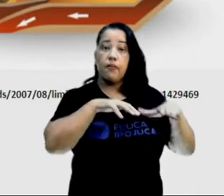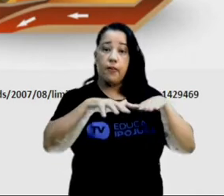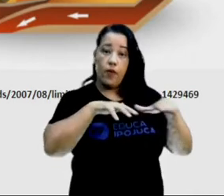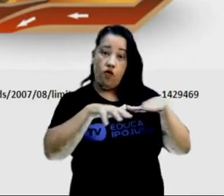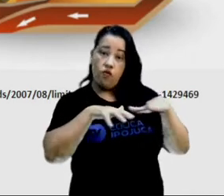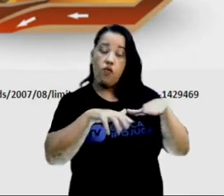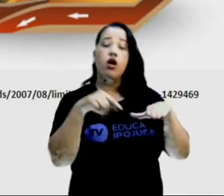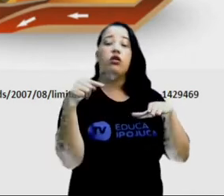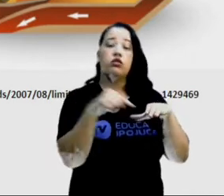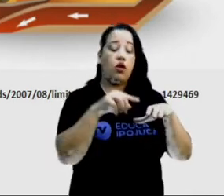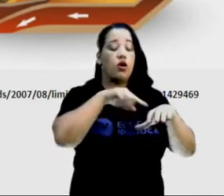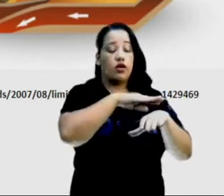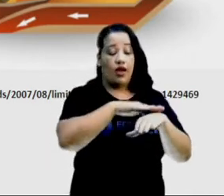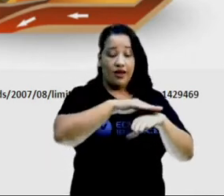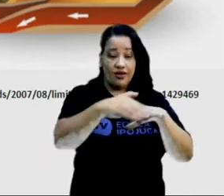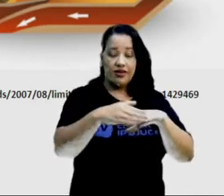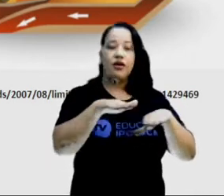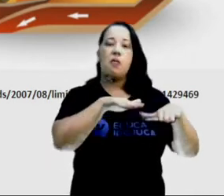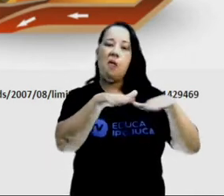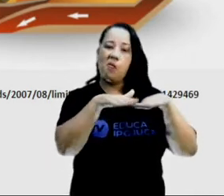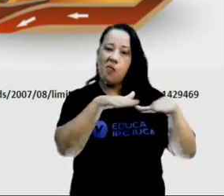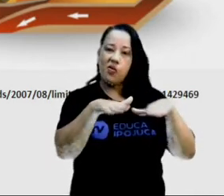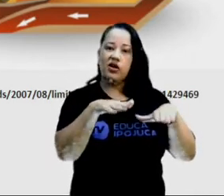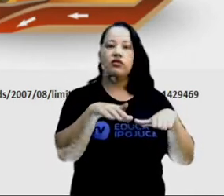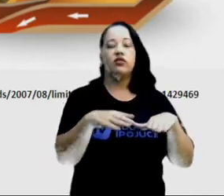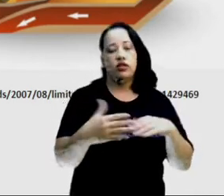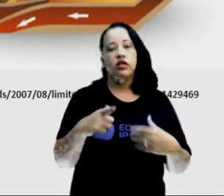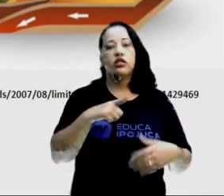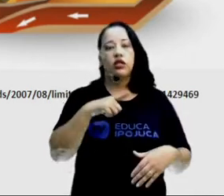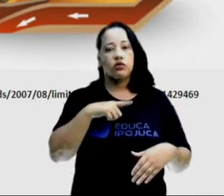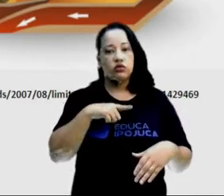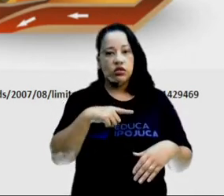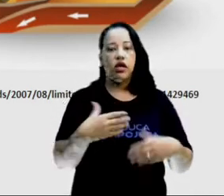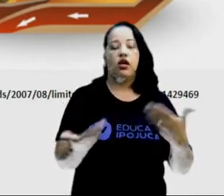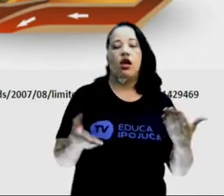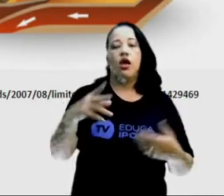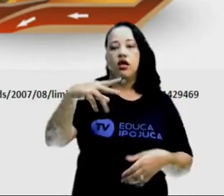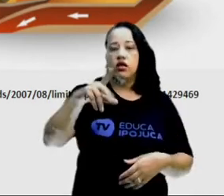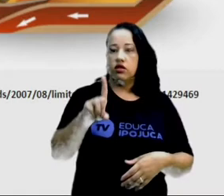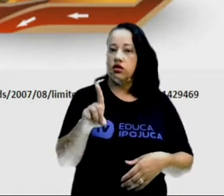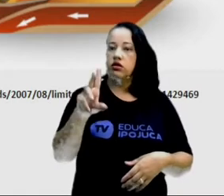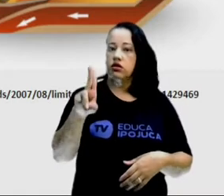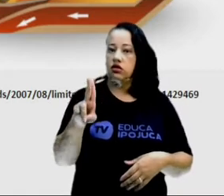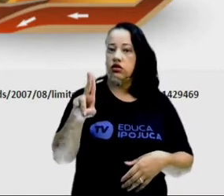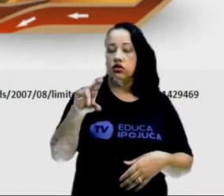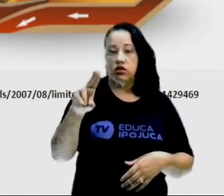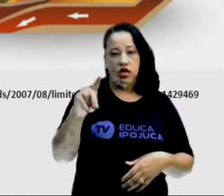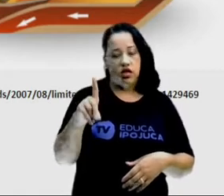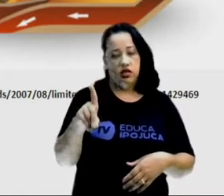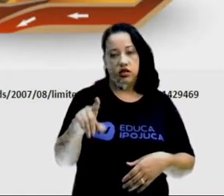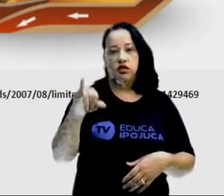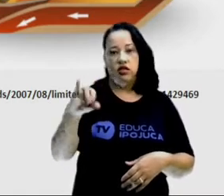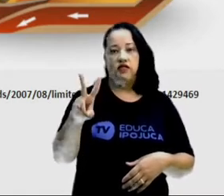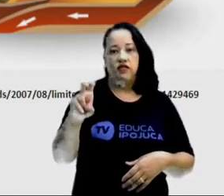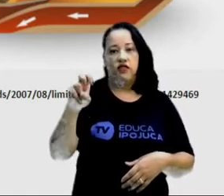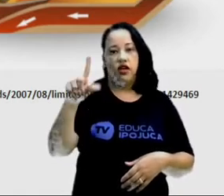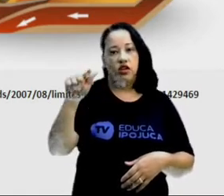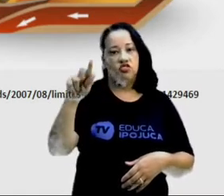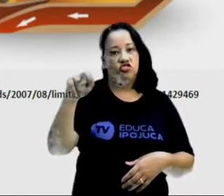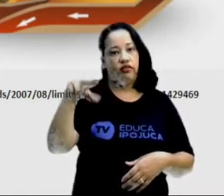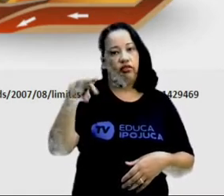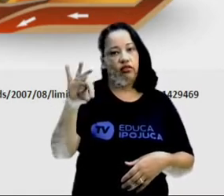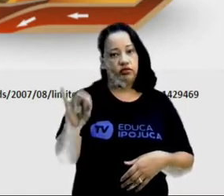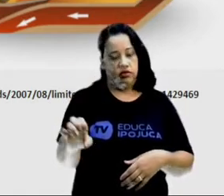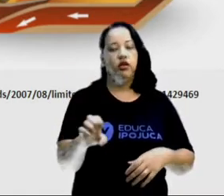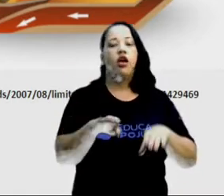movimentos diferentes. Primeiro, o movimento divergente, que são as placas se afastando, certo? Elas se afastando uma da outra.